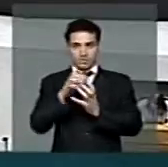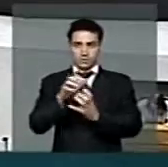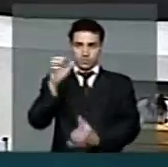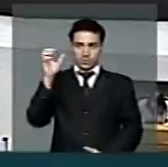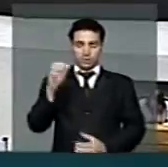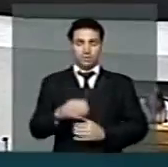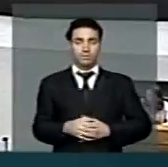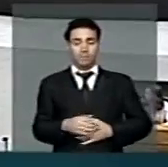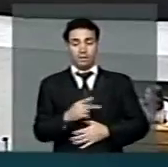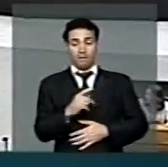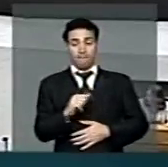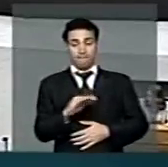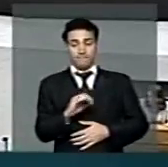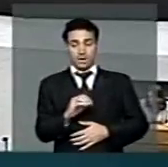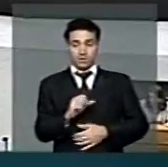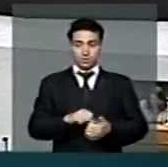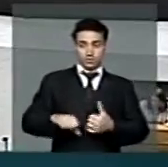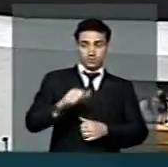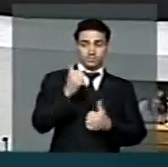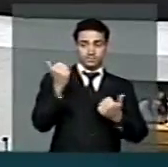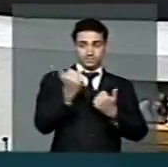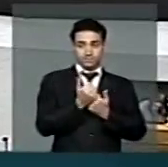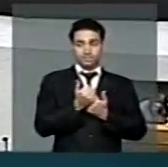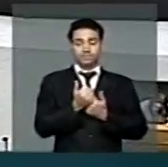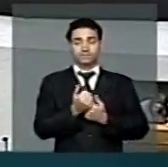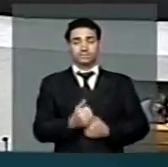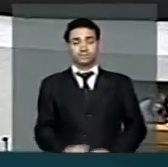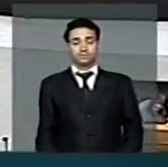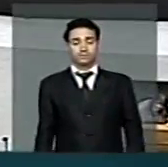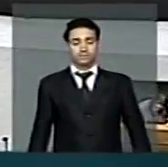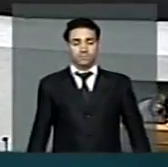Essa presidência para o deputado Nelson Marquisele.